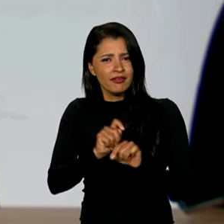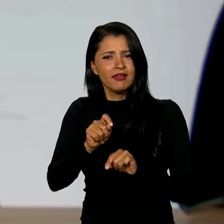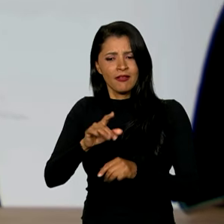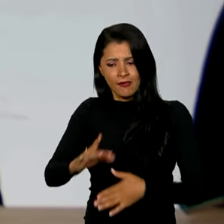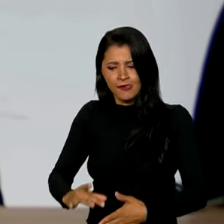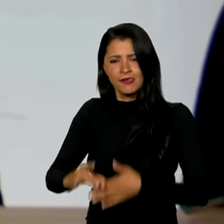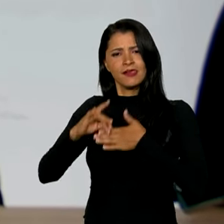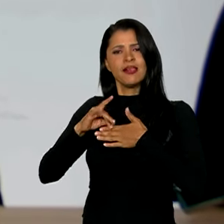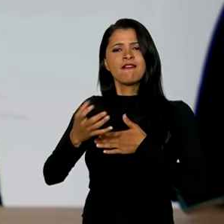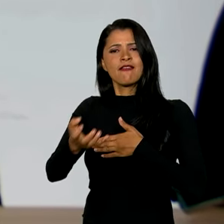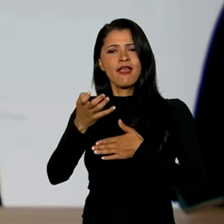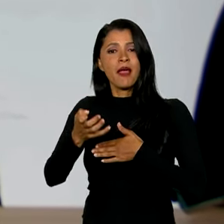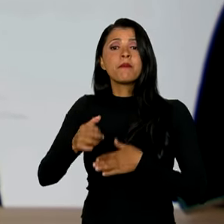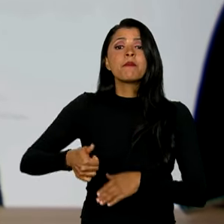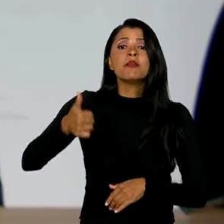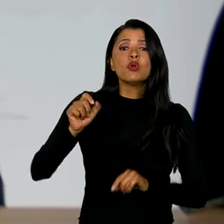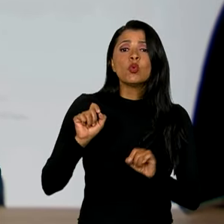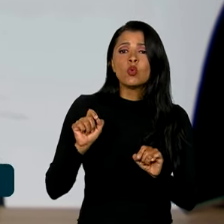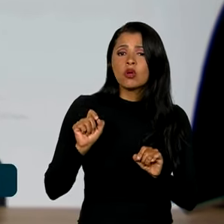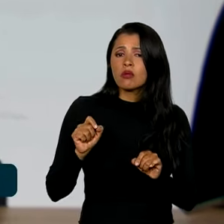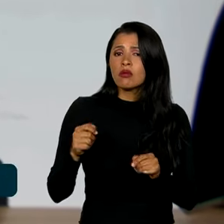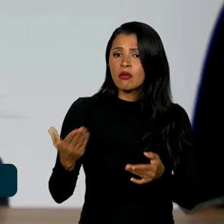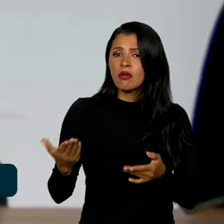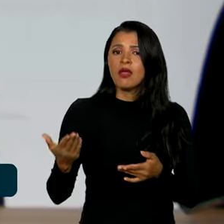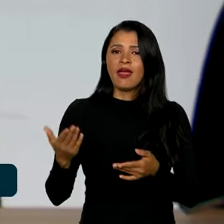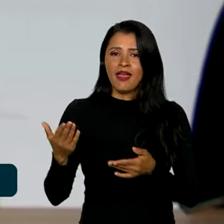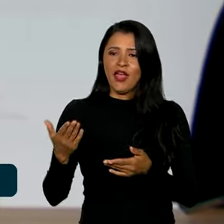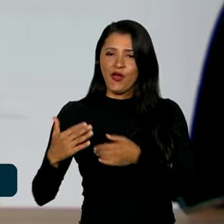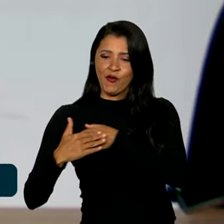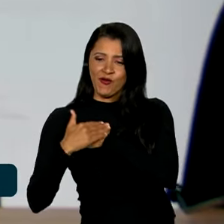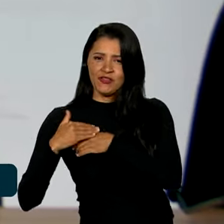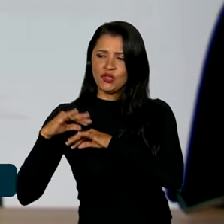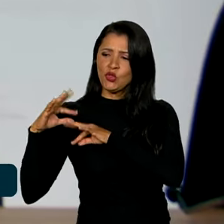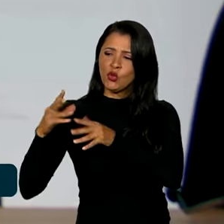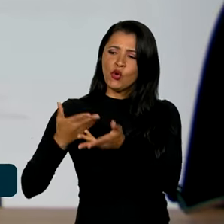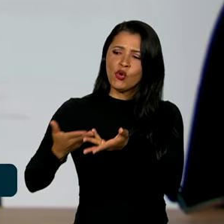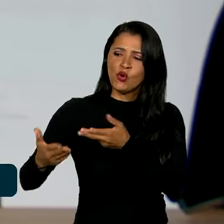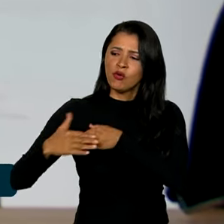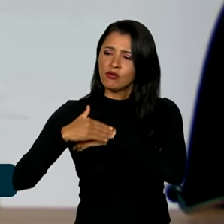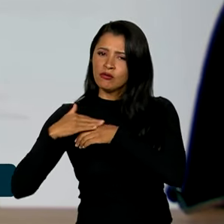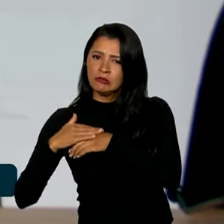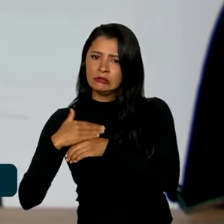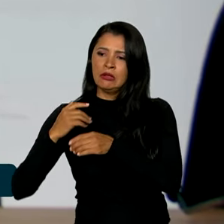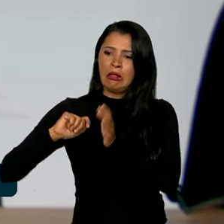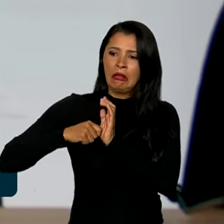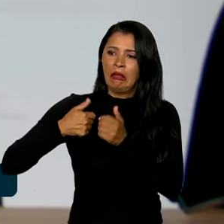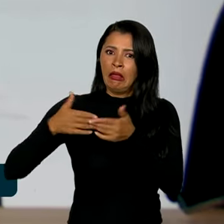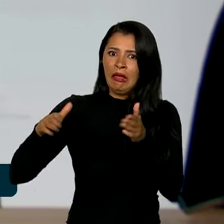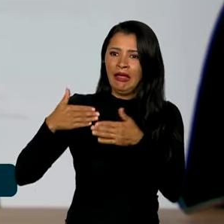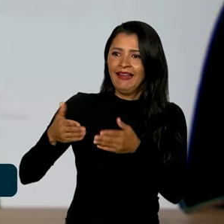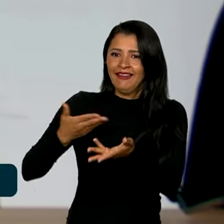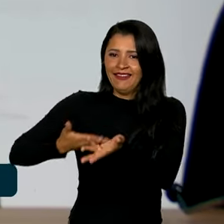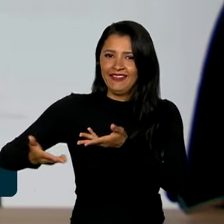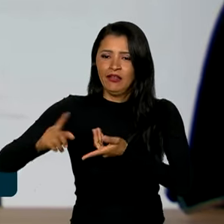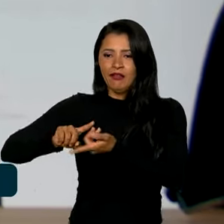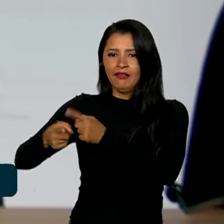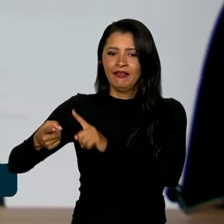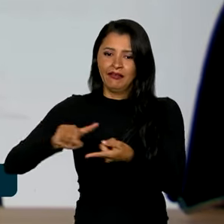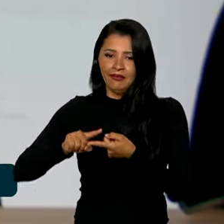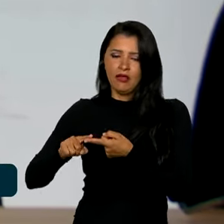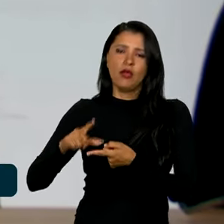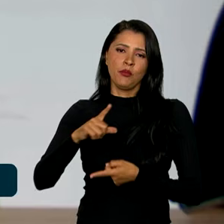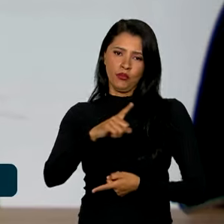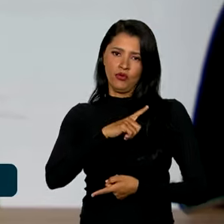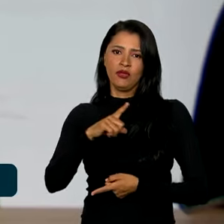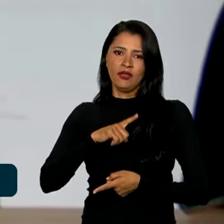liderar. Primeiro, conversando com todo mundo, tentar desbloquear ao máximo as negociações, porque há uma